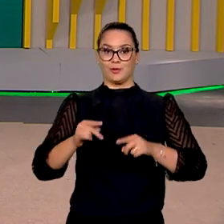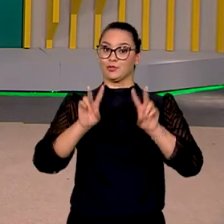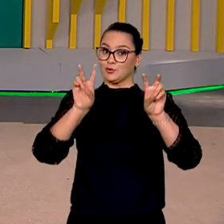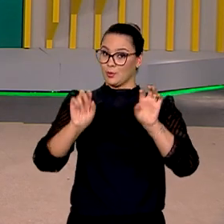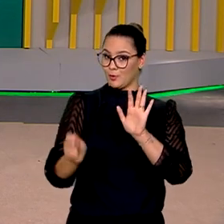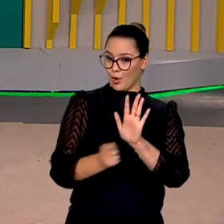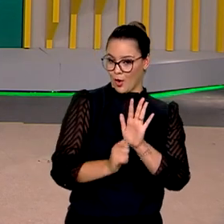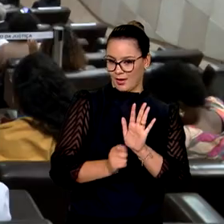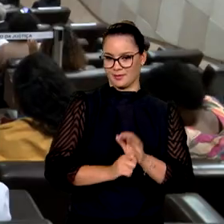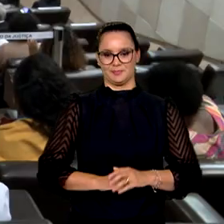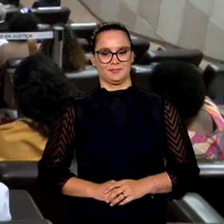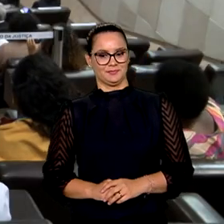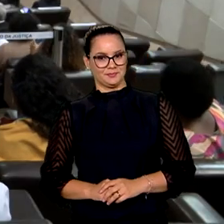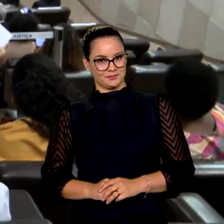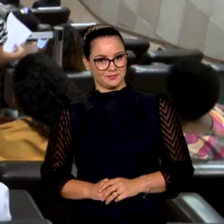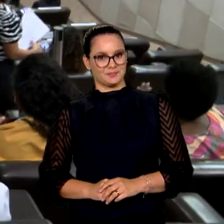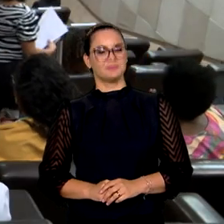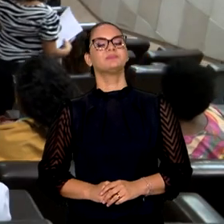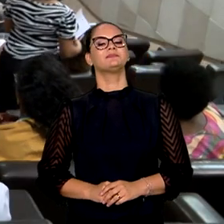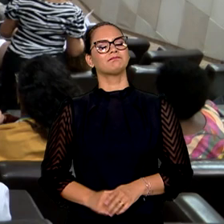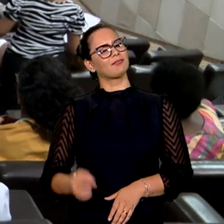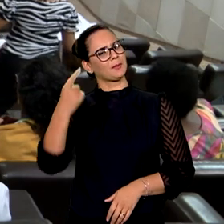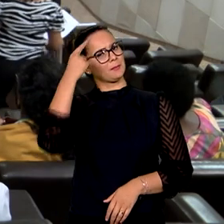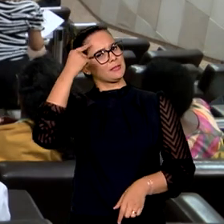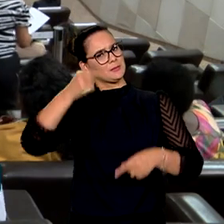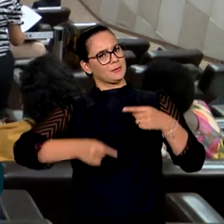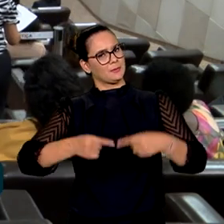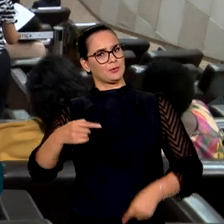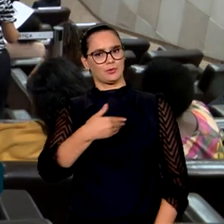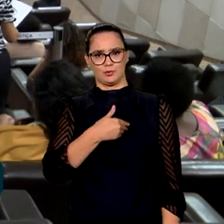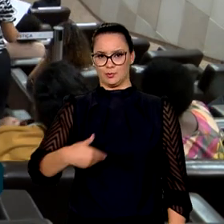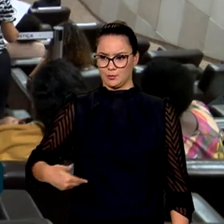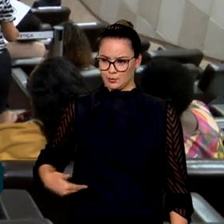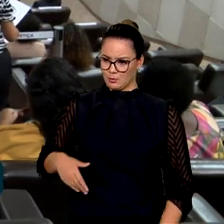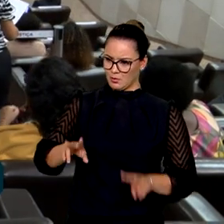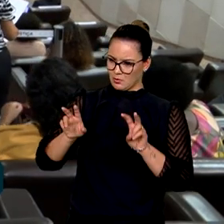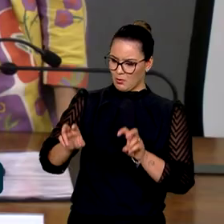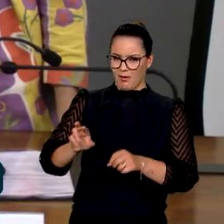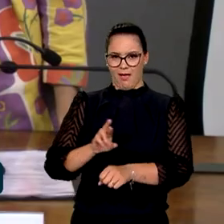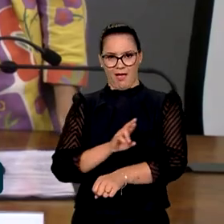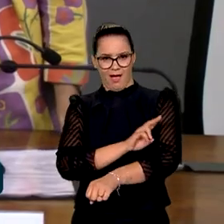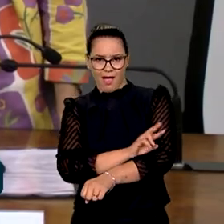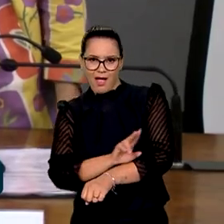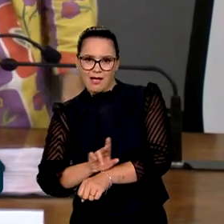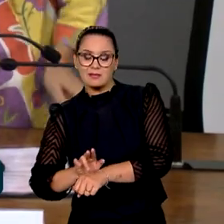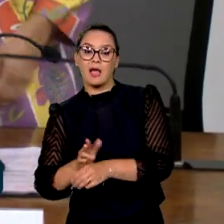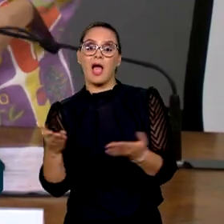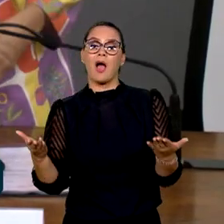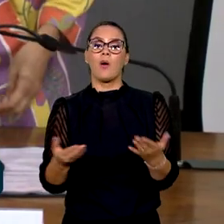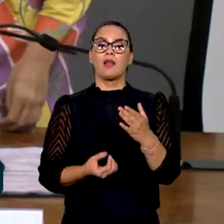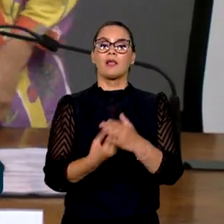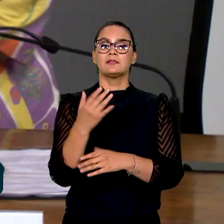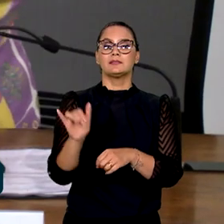sobre drogas. Para pensar políticas públicas a partir da questão racial, foi lançada a